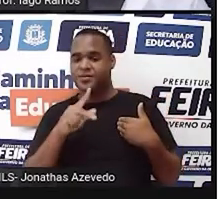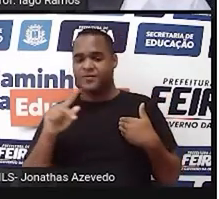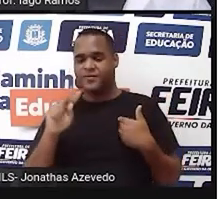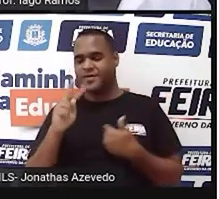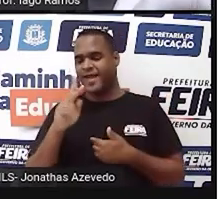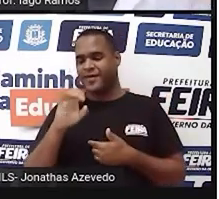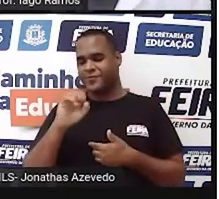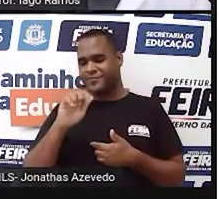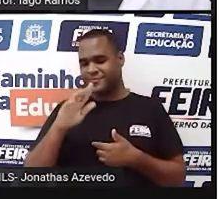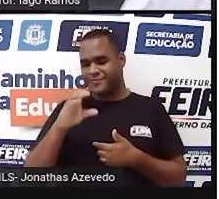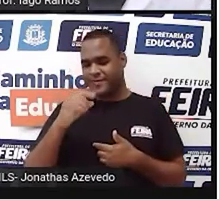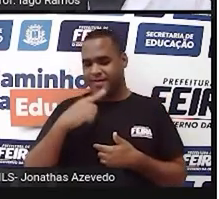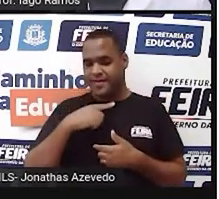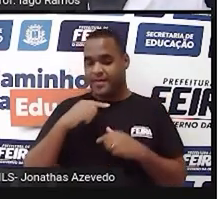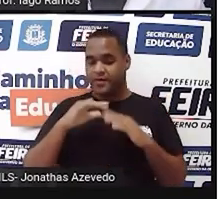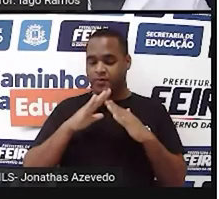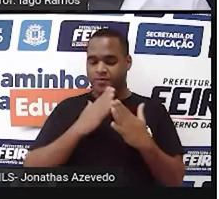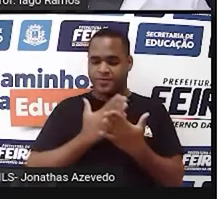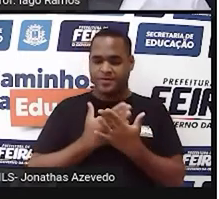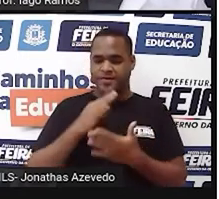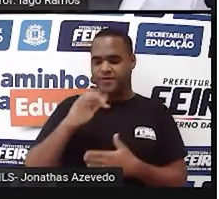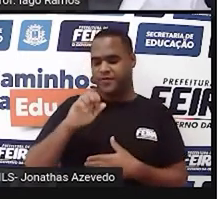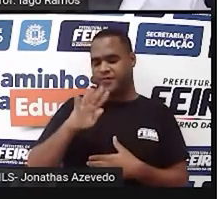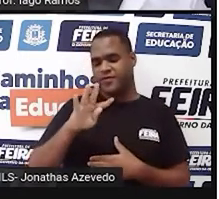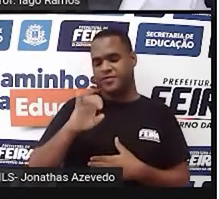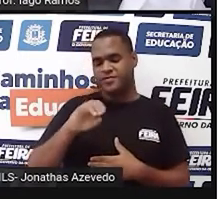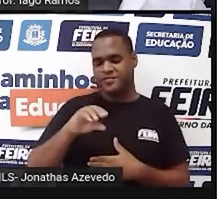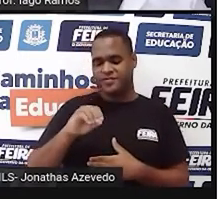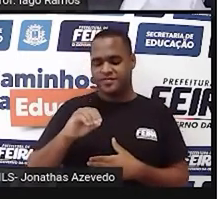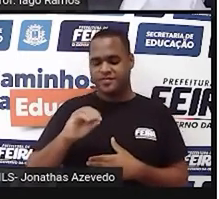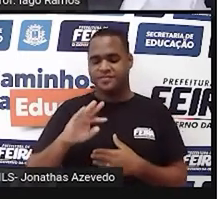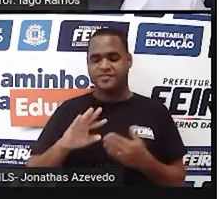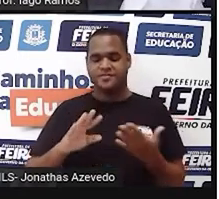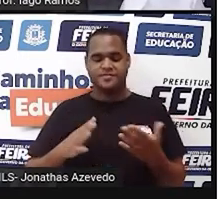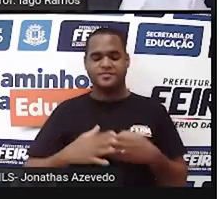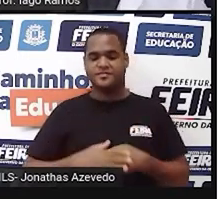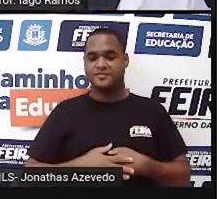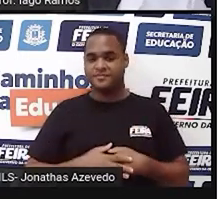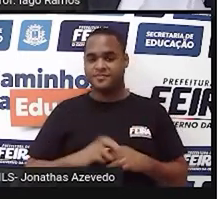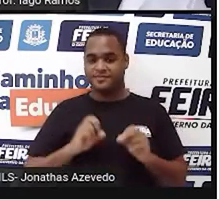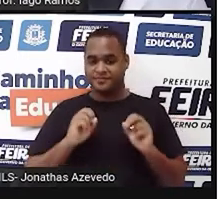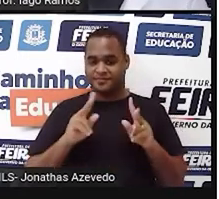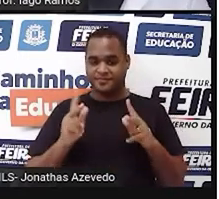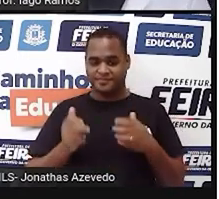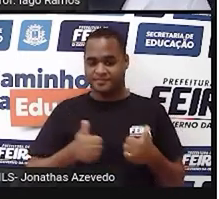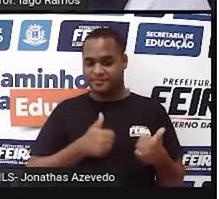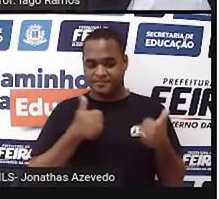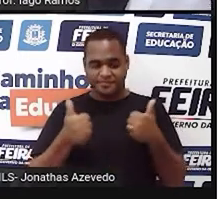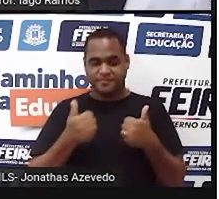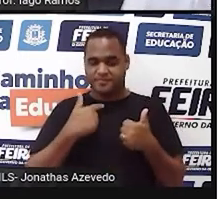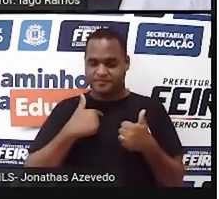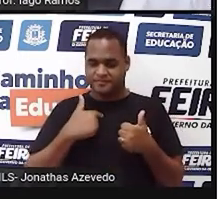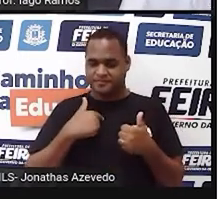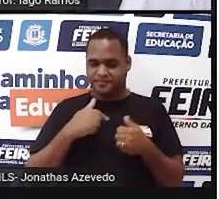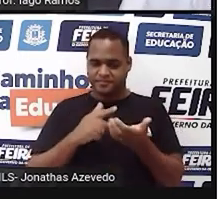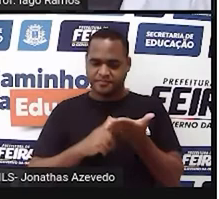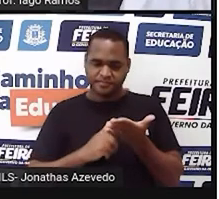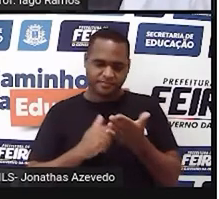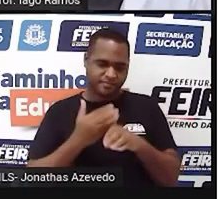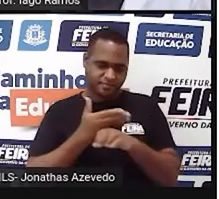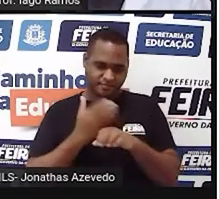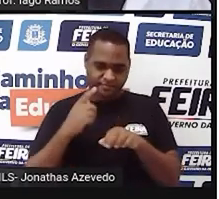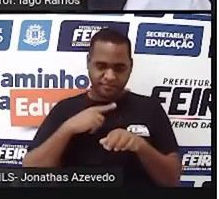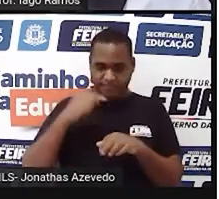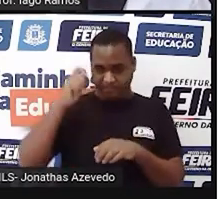Iago Ramos, que eu venho lá da Escola Municipal Faustino de Azul, tá bom? Bom, eu tenho pele branca, meu